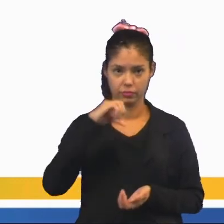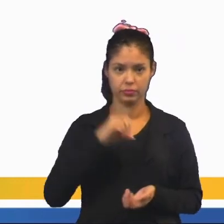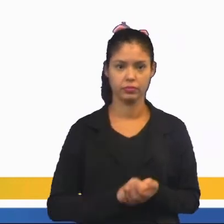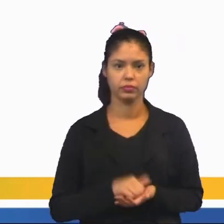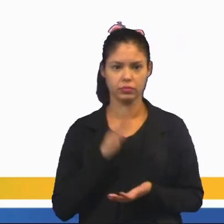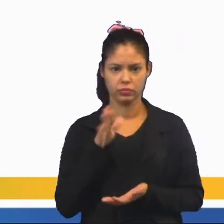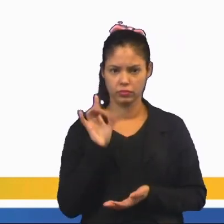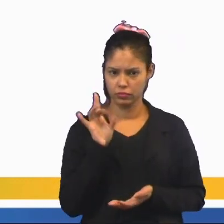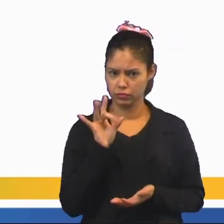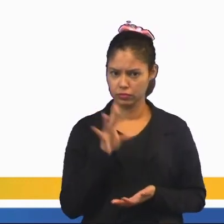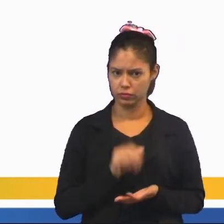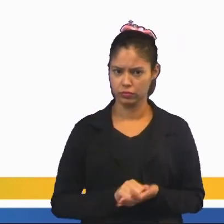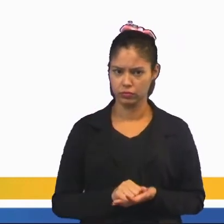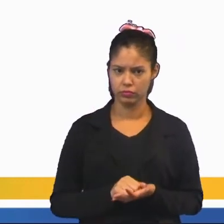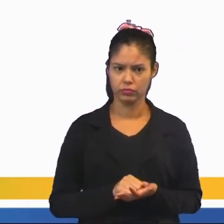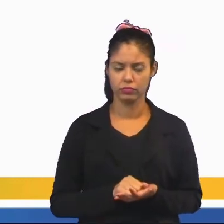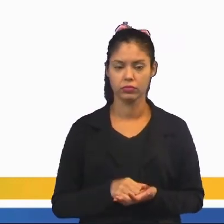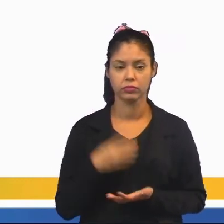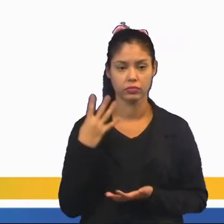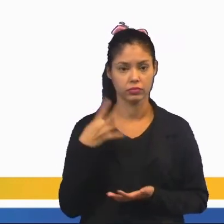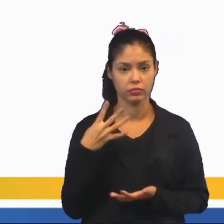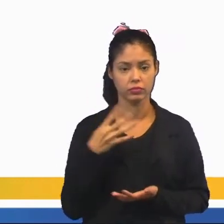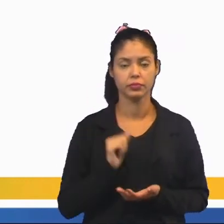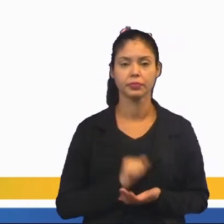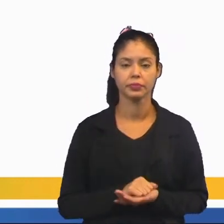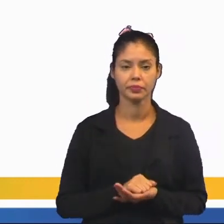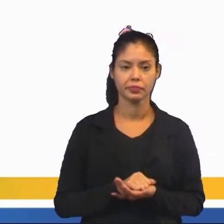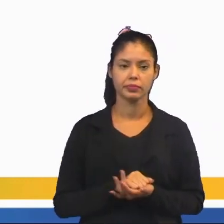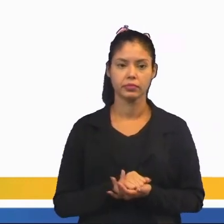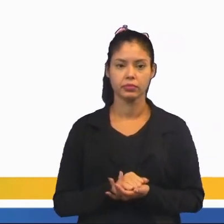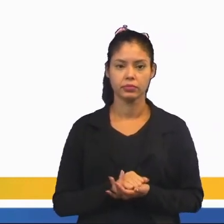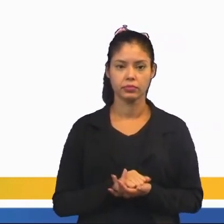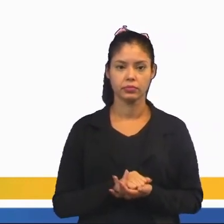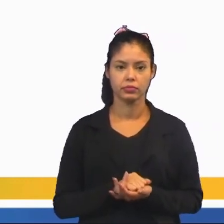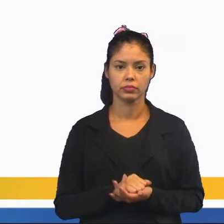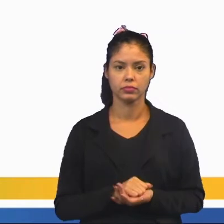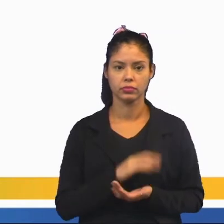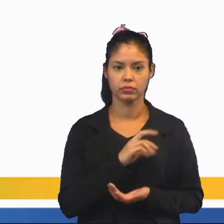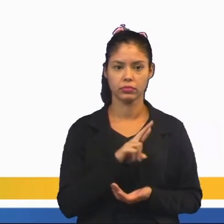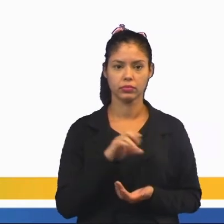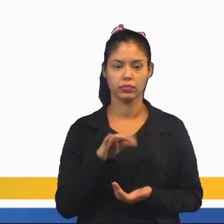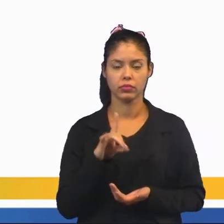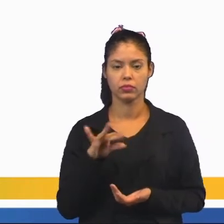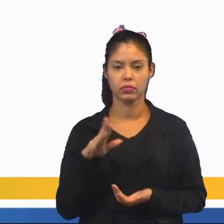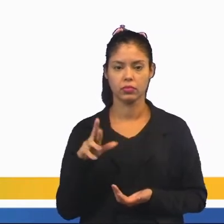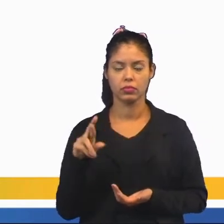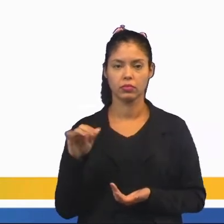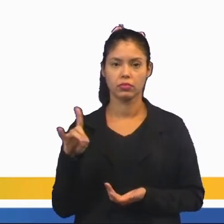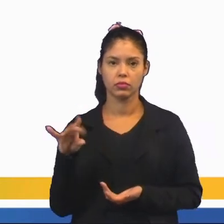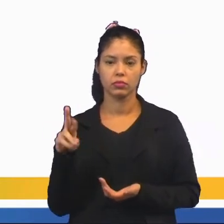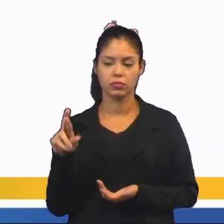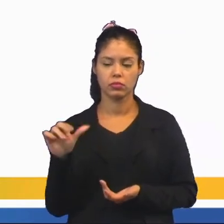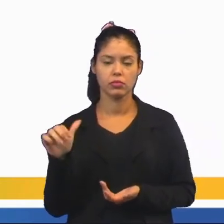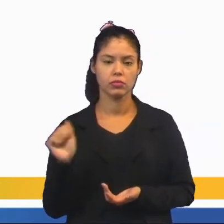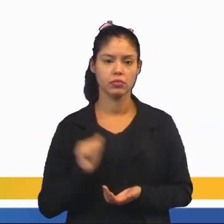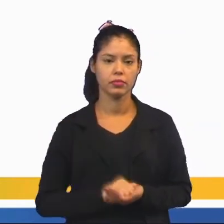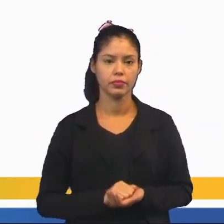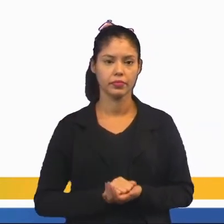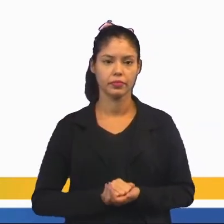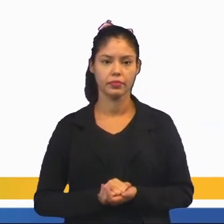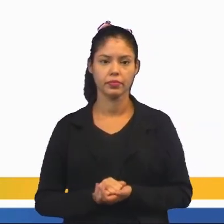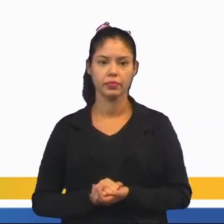Mas será que só essas aí, vamos ver aqui? Ela pode também tirar coroa, mais coroa, mais